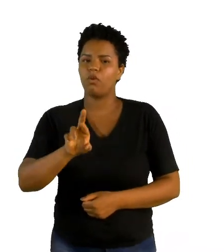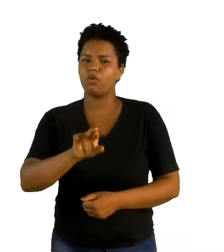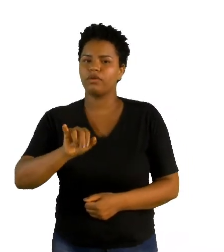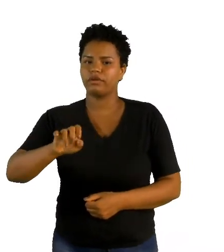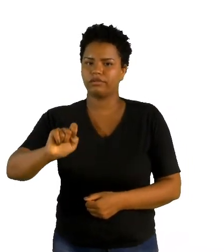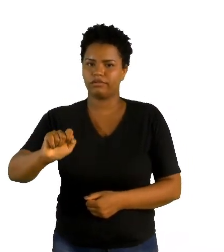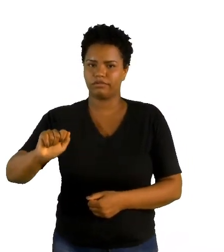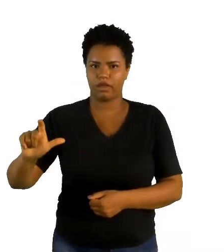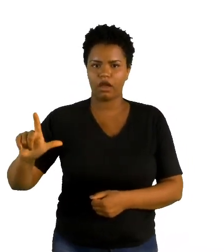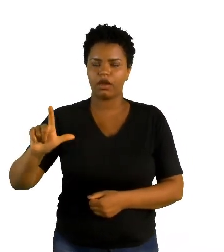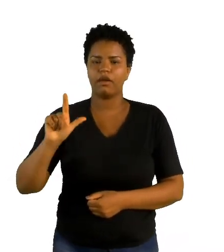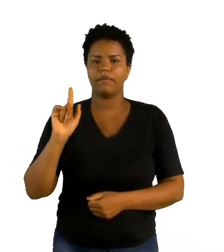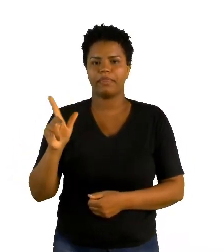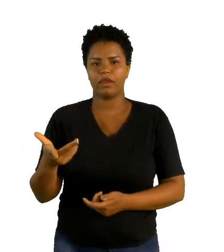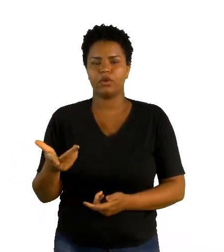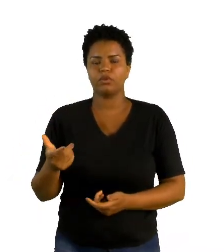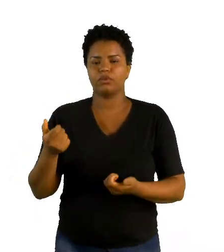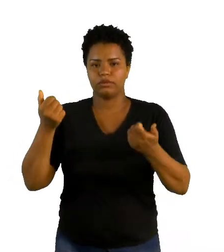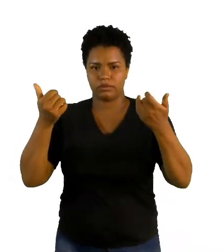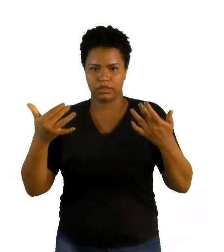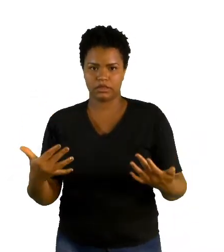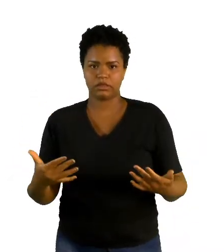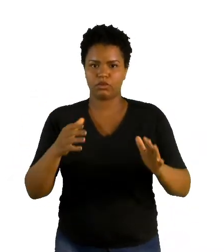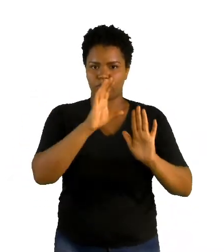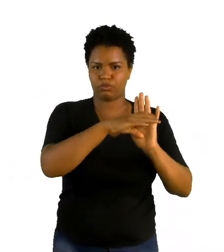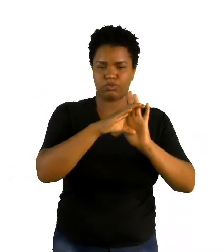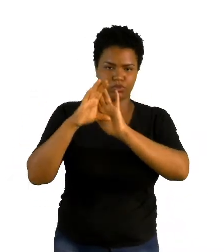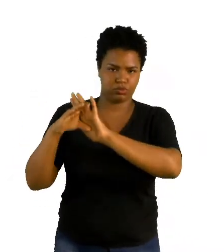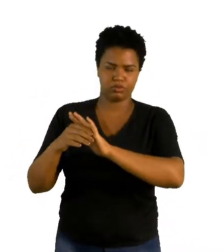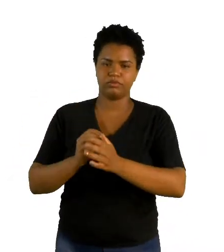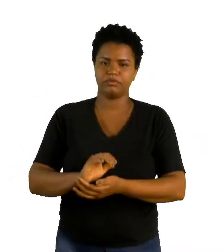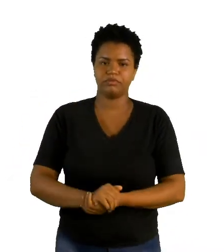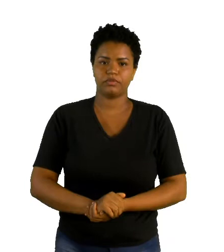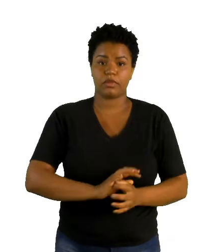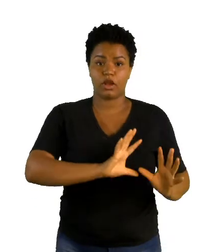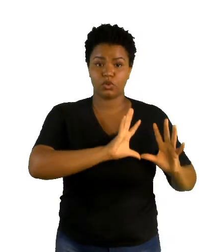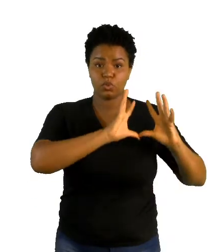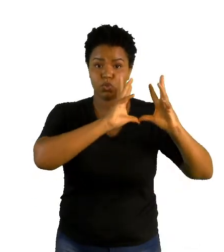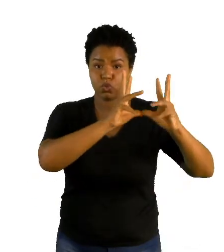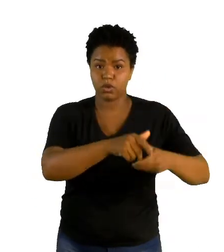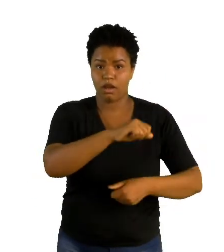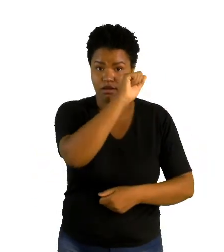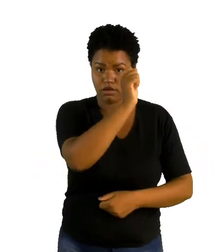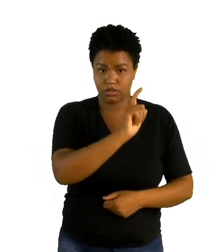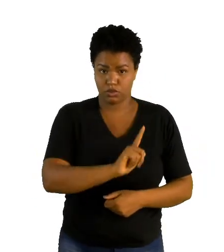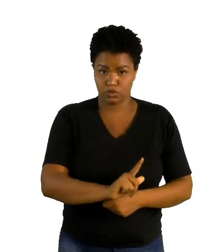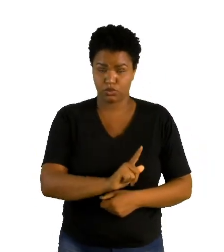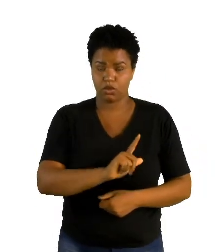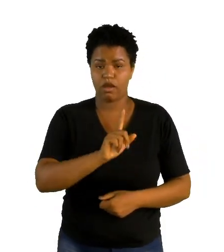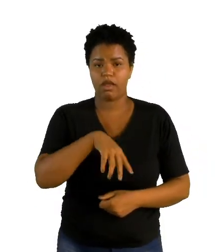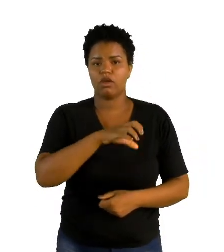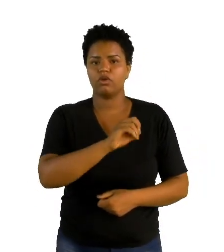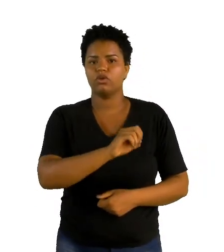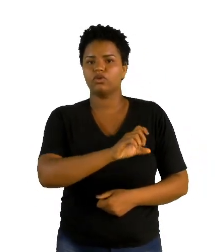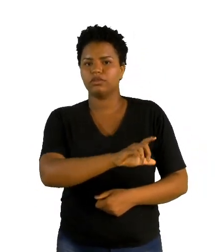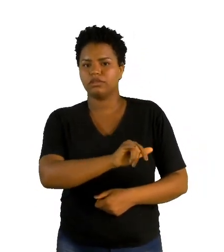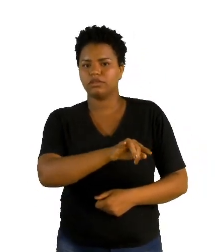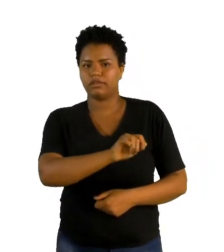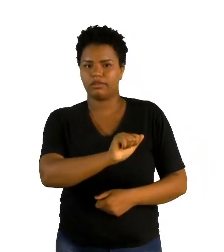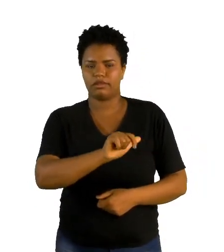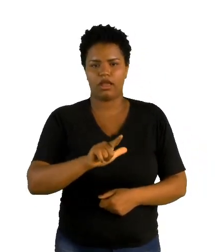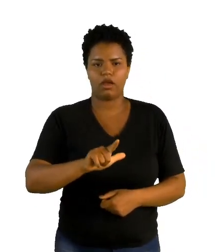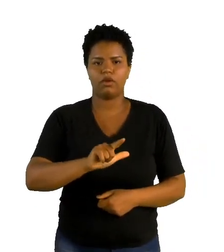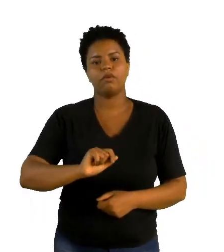definições. Tudo que está de azul é considerado ocidental. Tudo que está de vermelho é